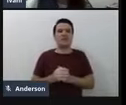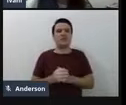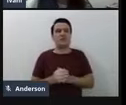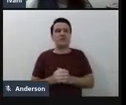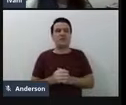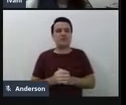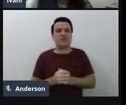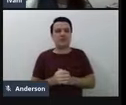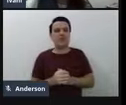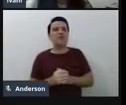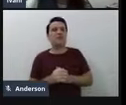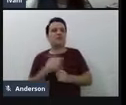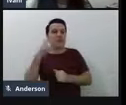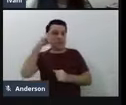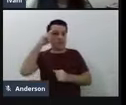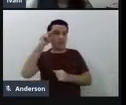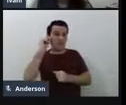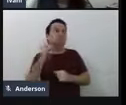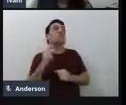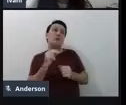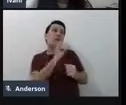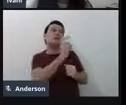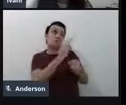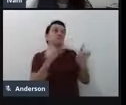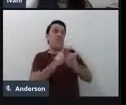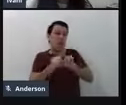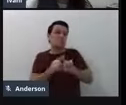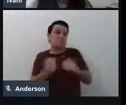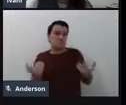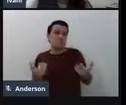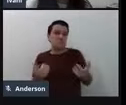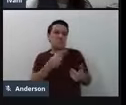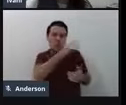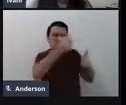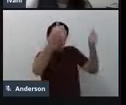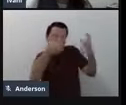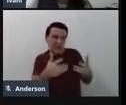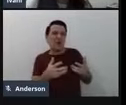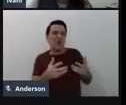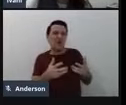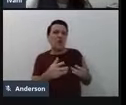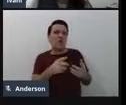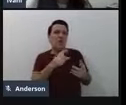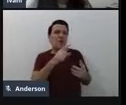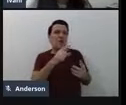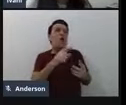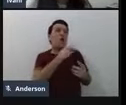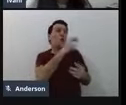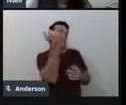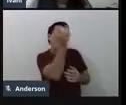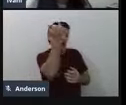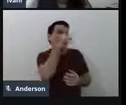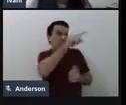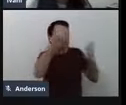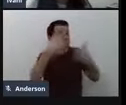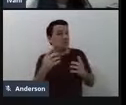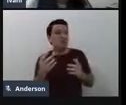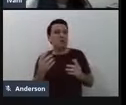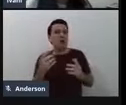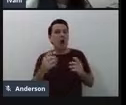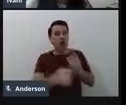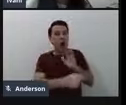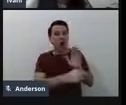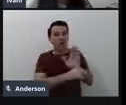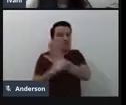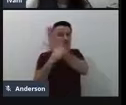Mais ou menos isso? Também. Essa tua colocação, ela é importante para a gente elucidar um pouco